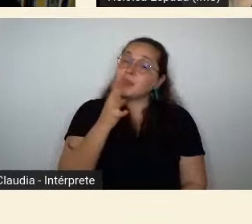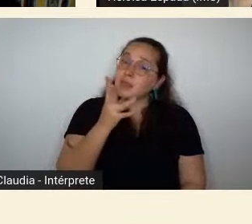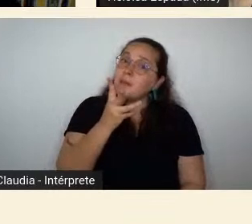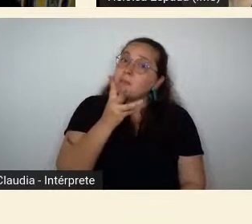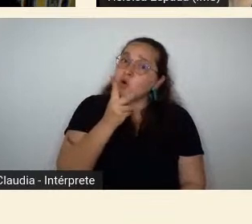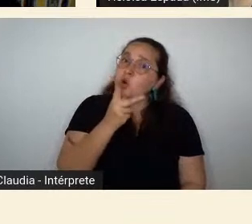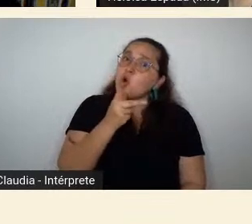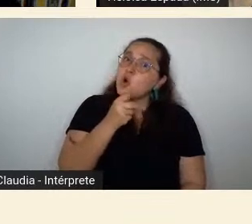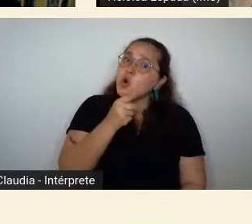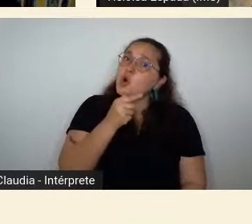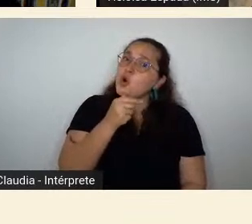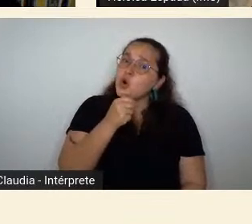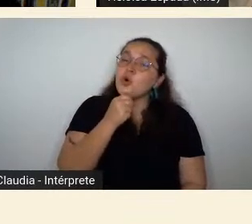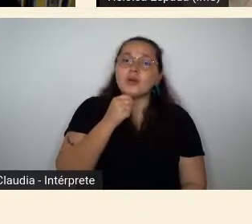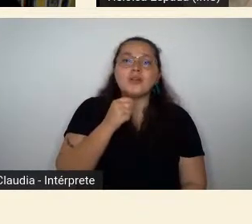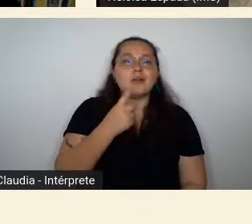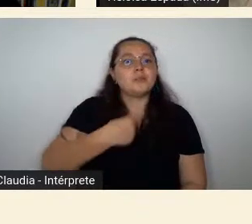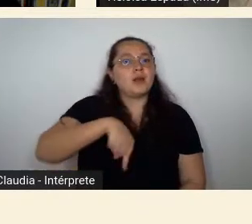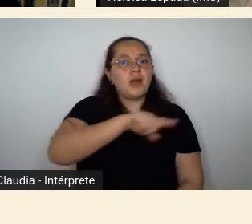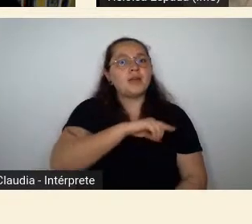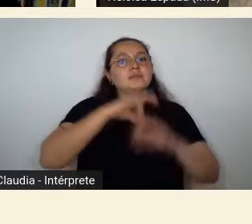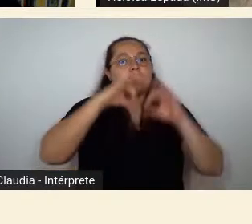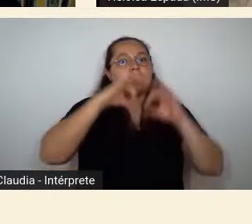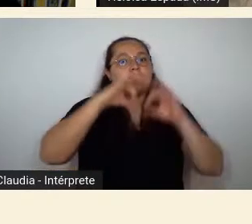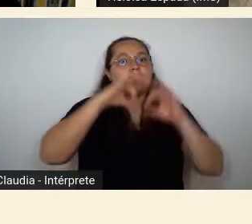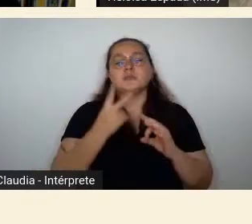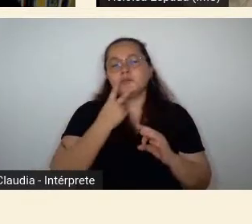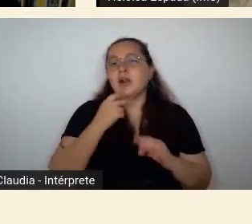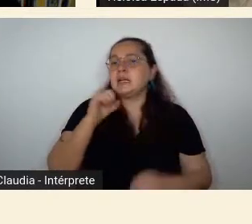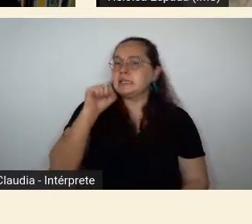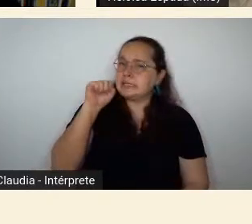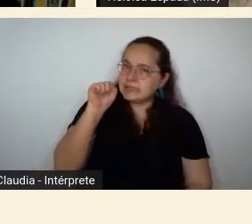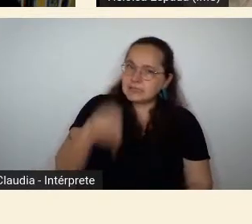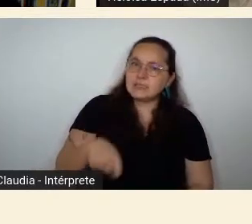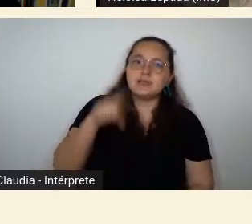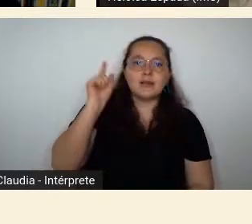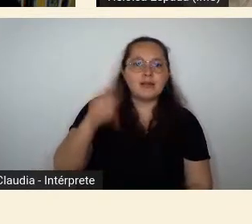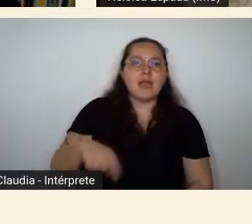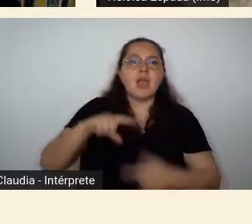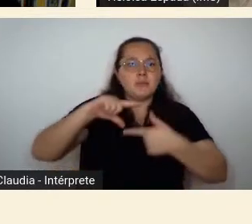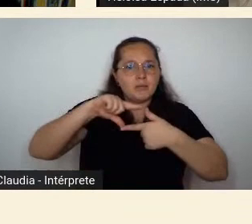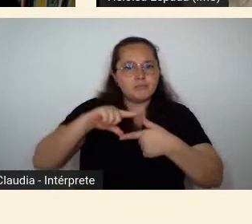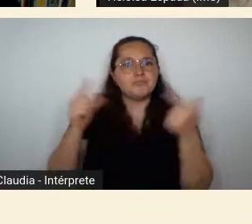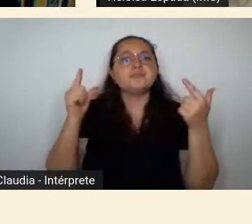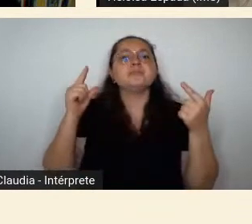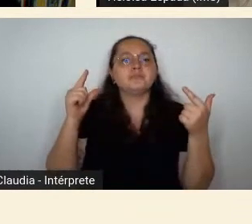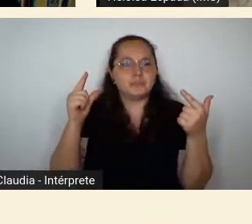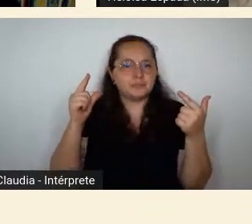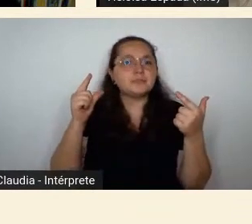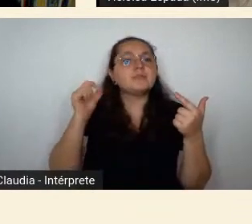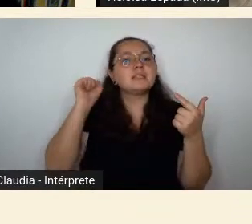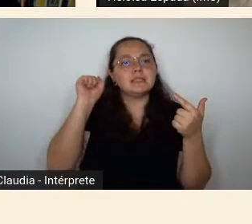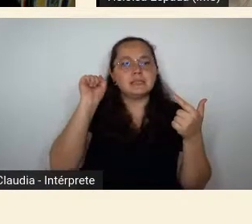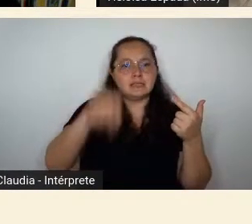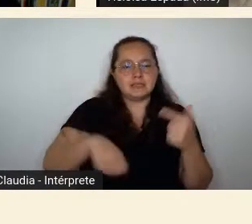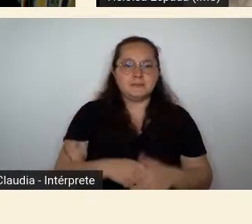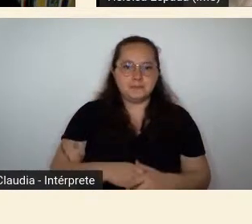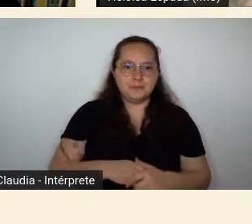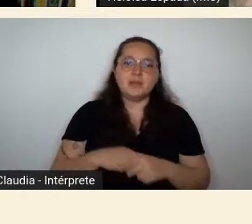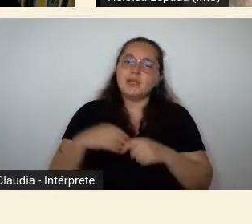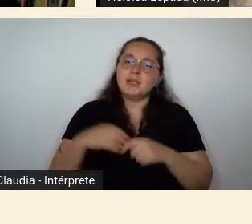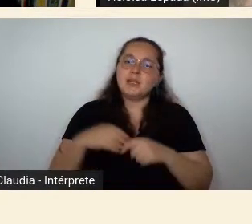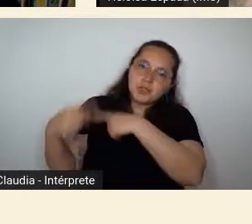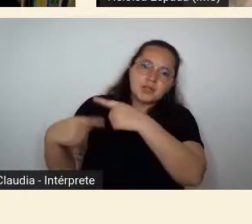articulado como realmente uma fundação origem de uma ruptura uma suposta ruptura obviamente para gerações